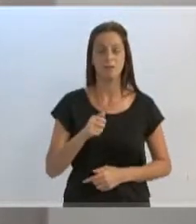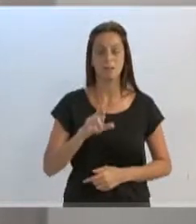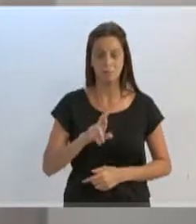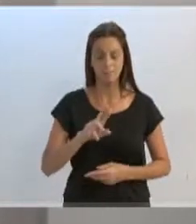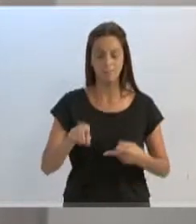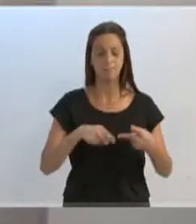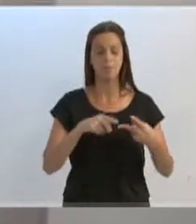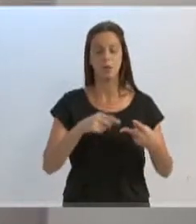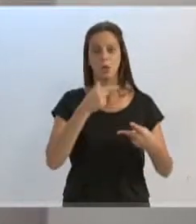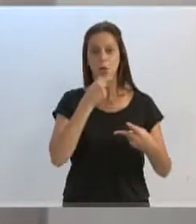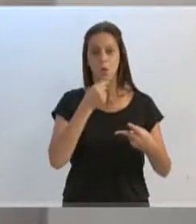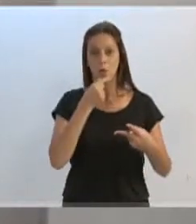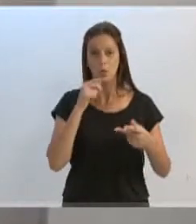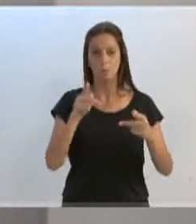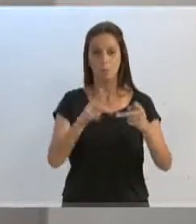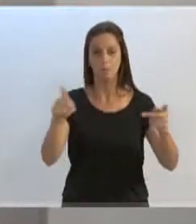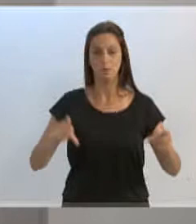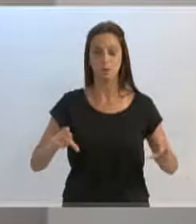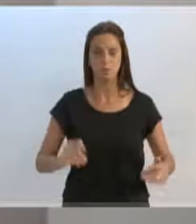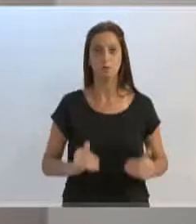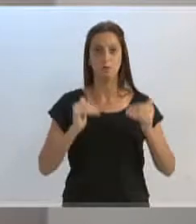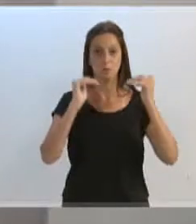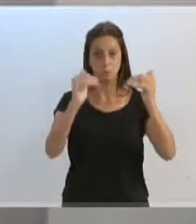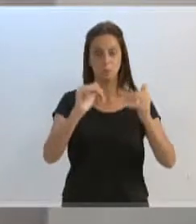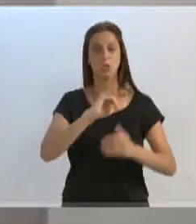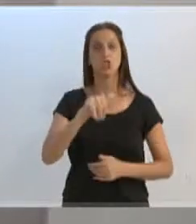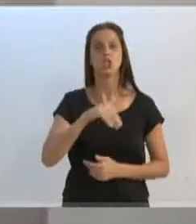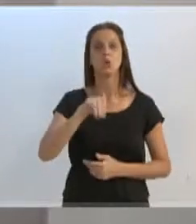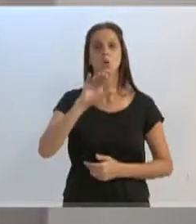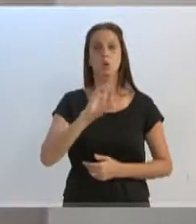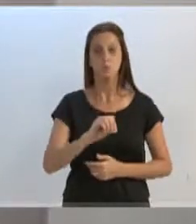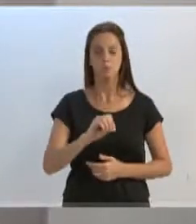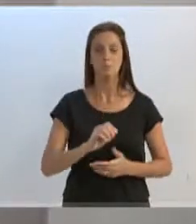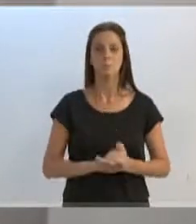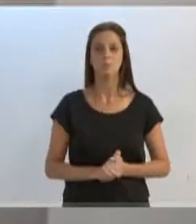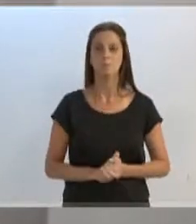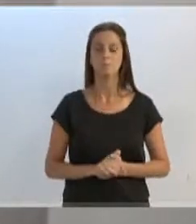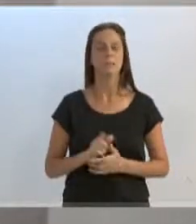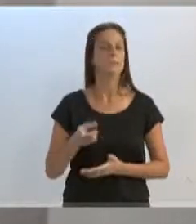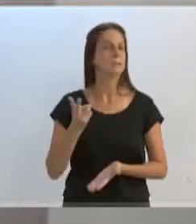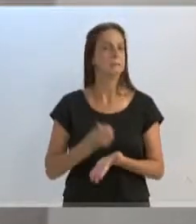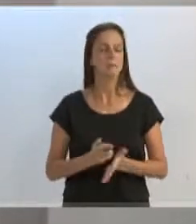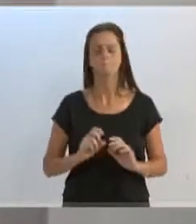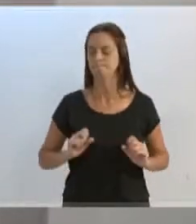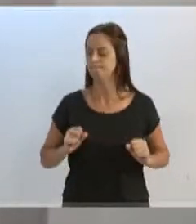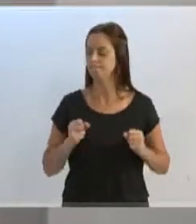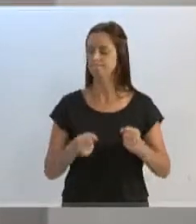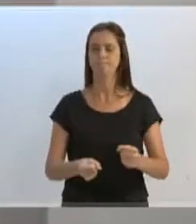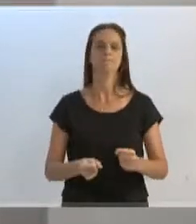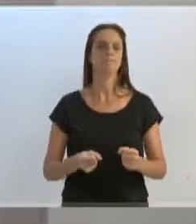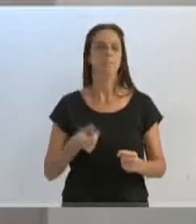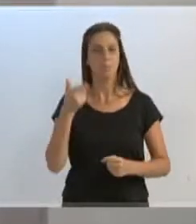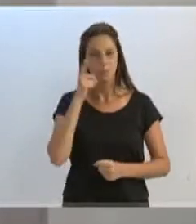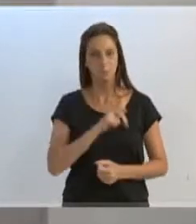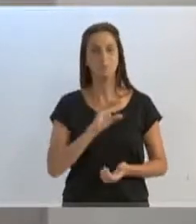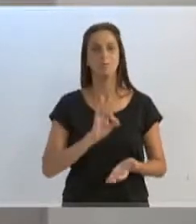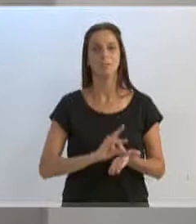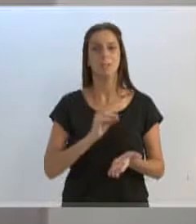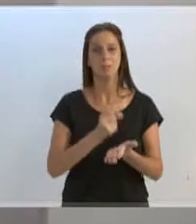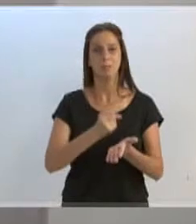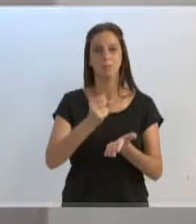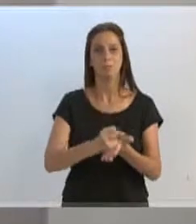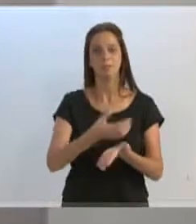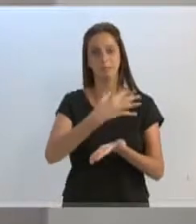ao procurador-geral do município, o Júlio, que não me diria esforço para que pudesse ser celebrado esse convênio.